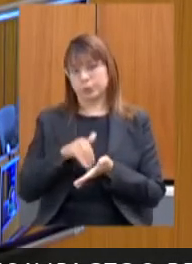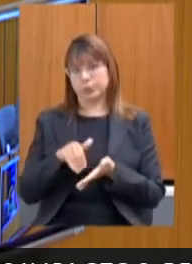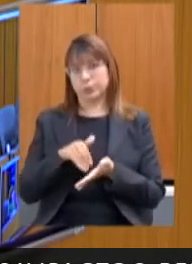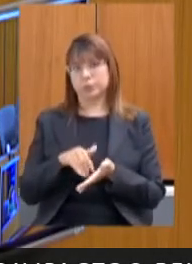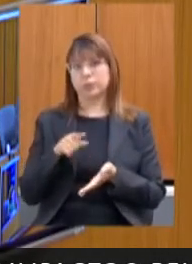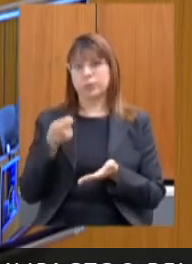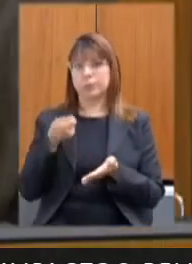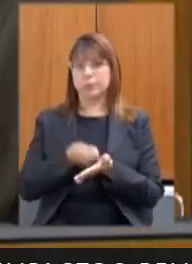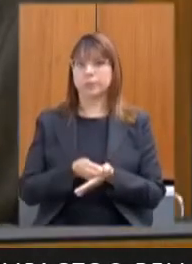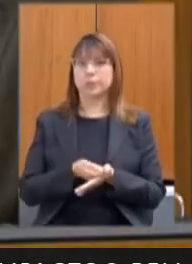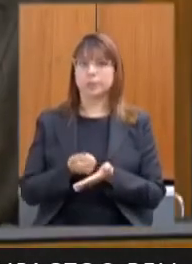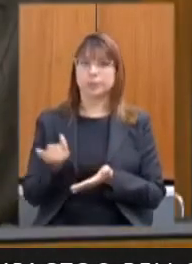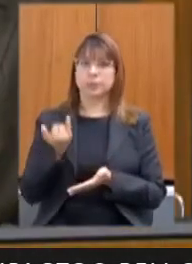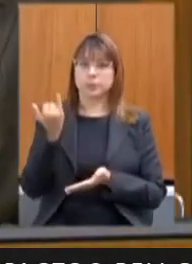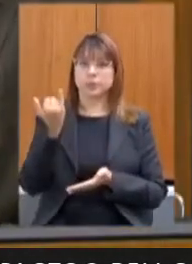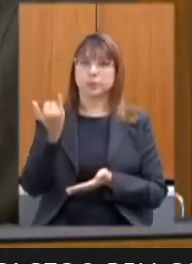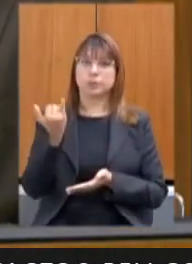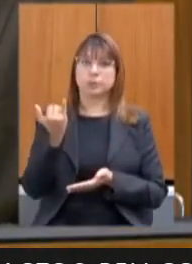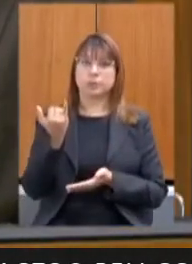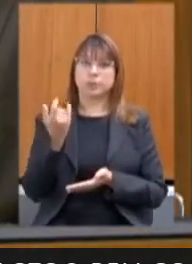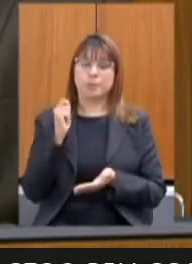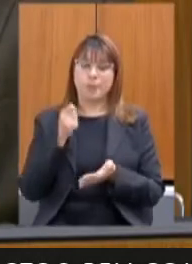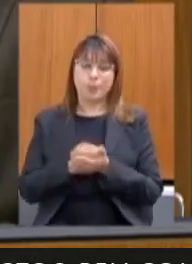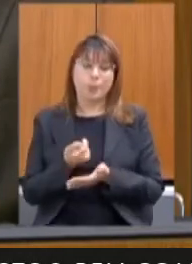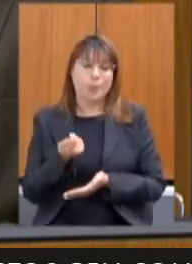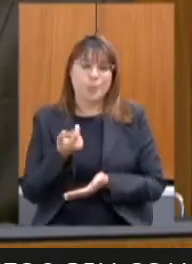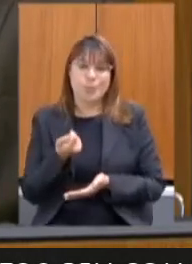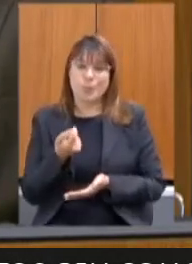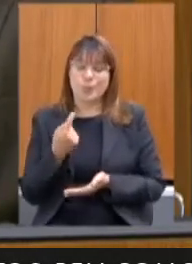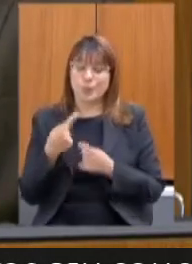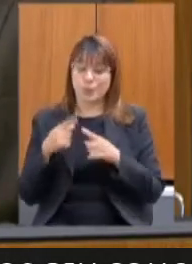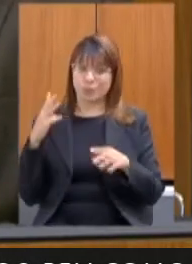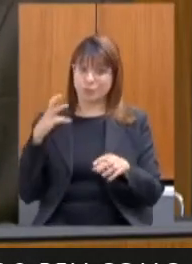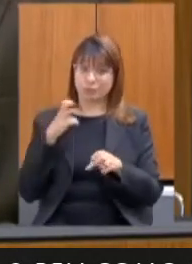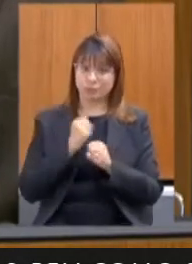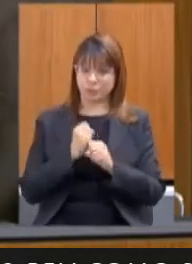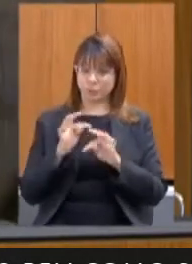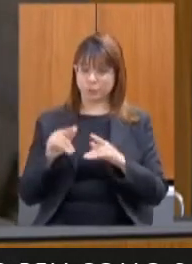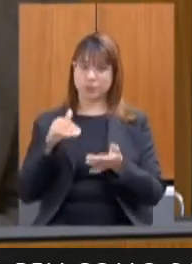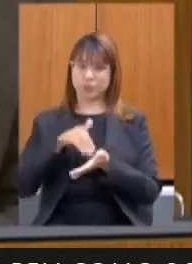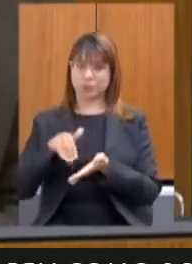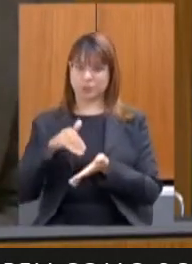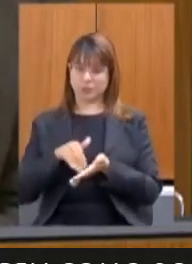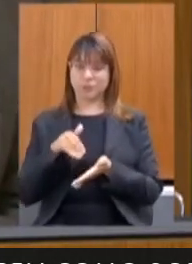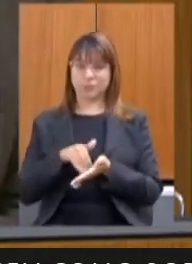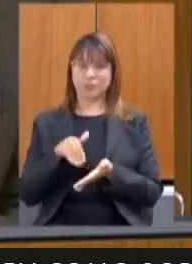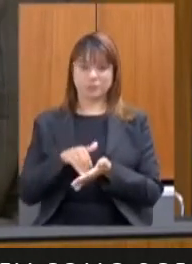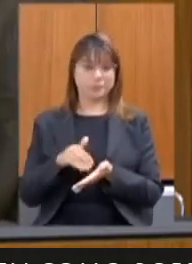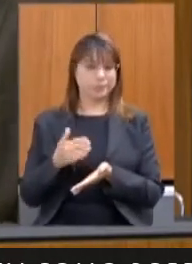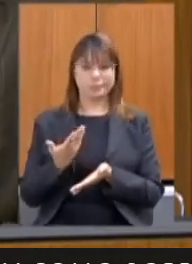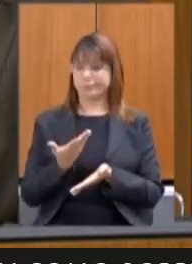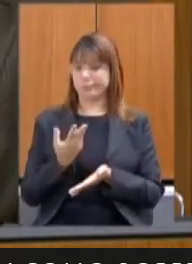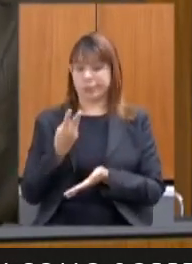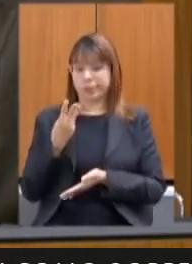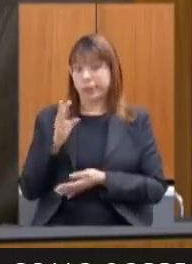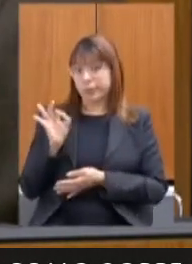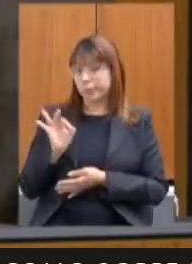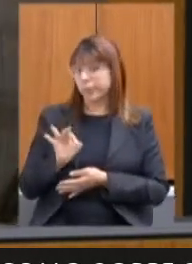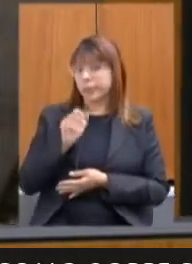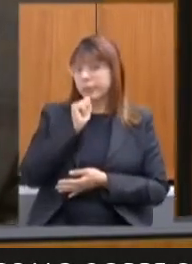nunca na história se pagou tão pouco se somar todas as secretarias não chega a 3%